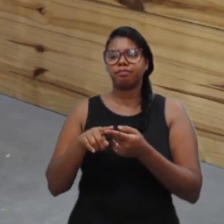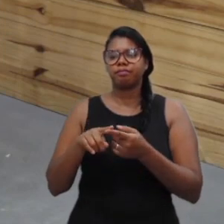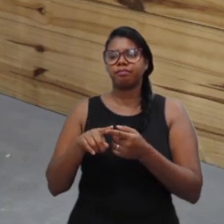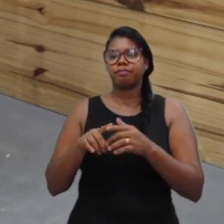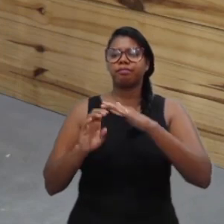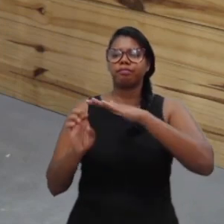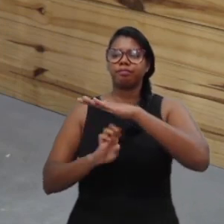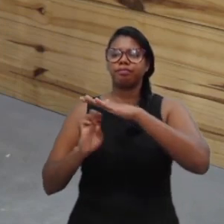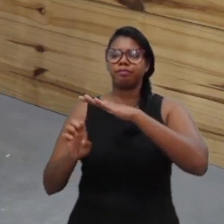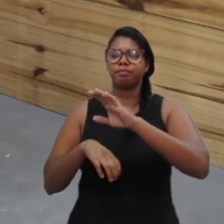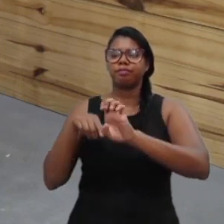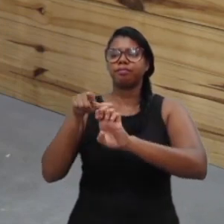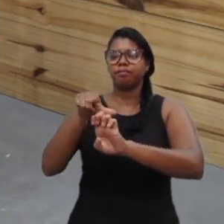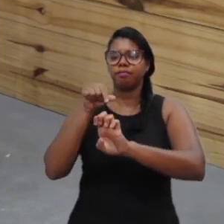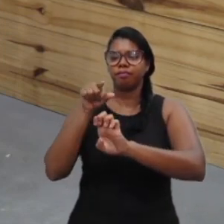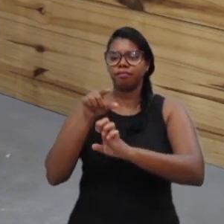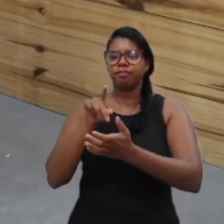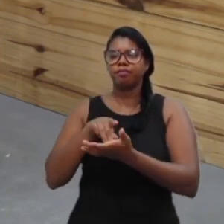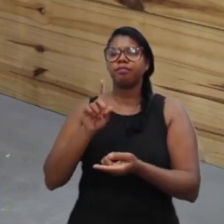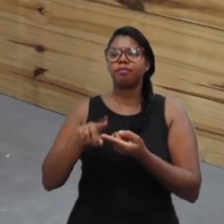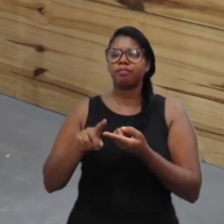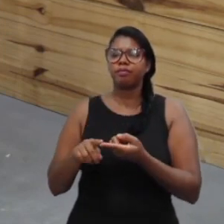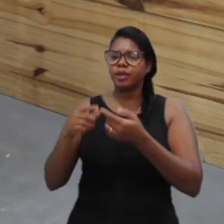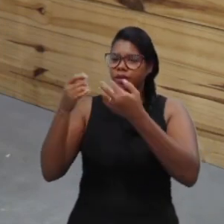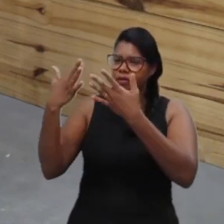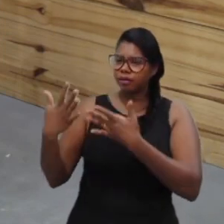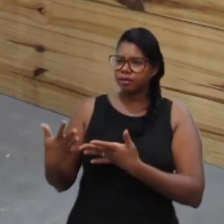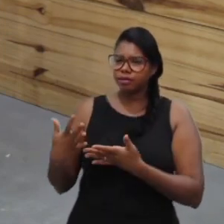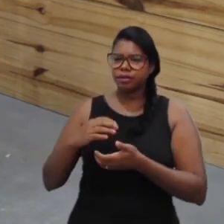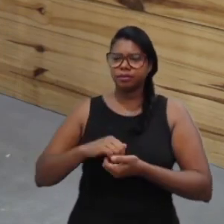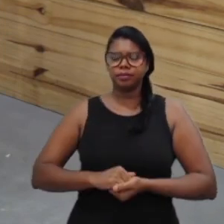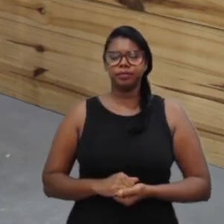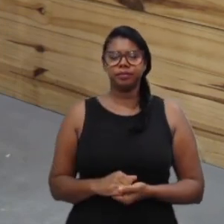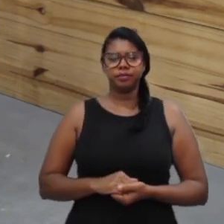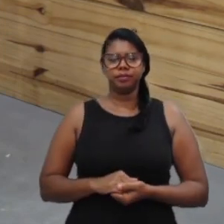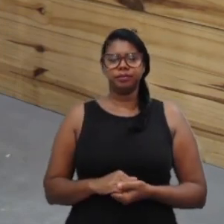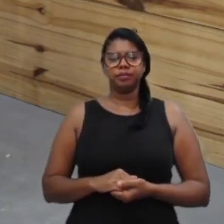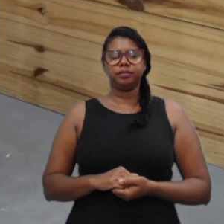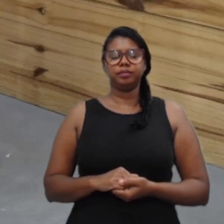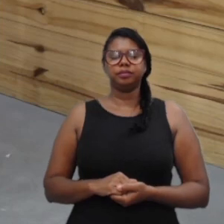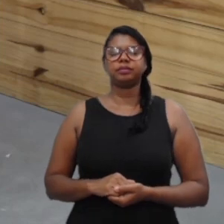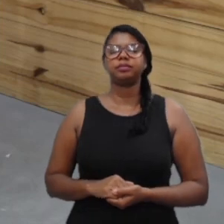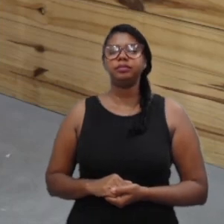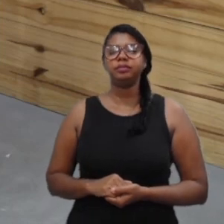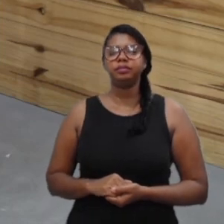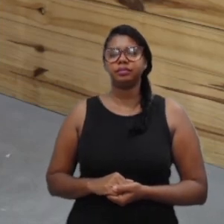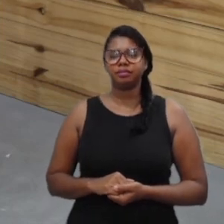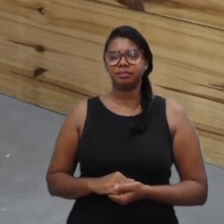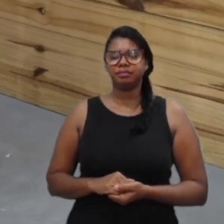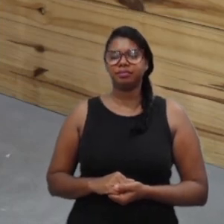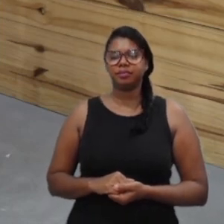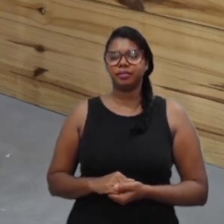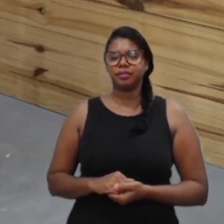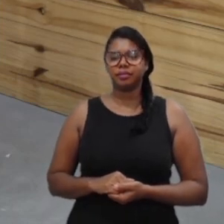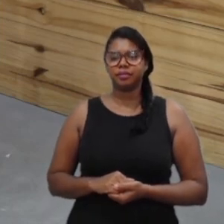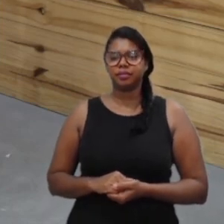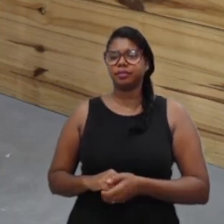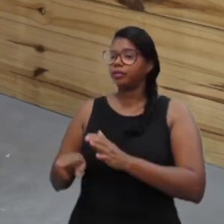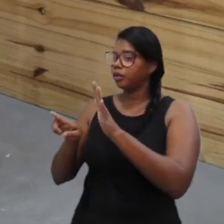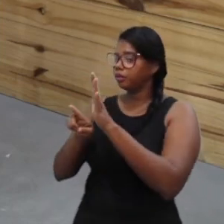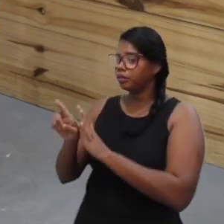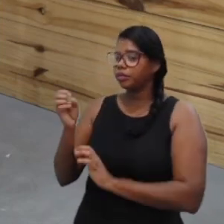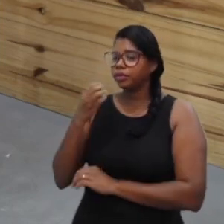caso, do empreendedor. A senhora pode falar um pouco sobre isso? Isso é muito bem colocado, porque toda